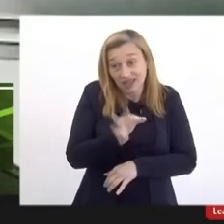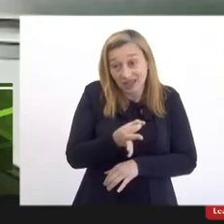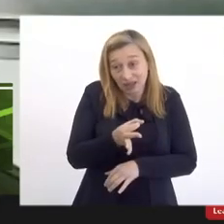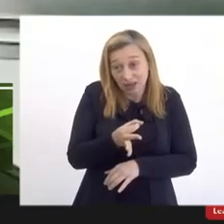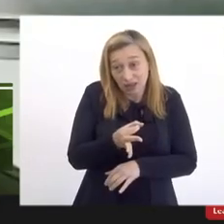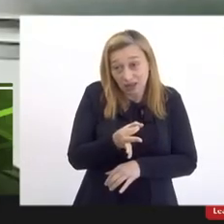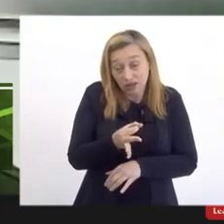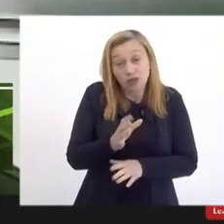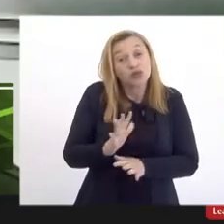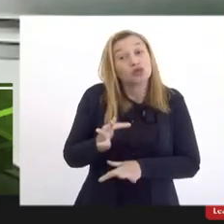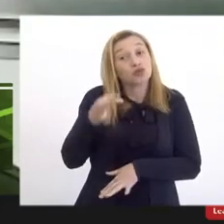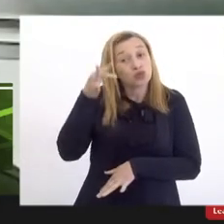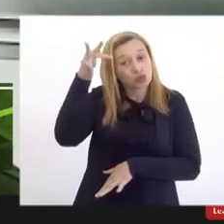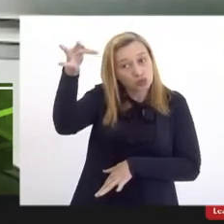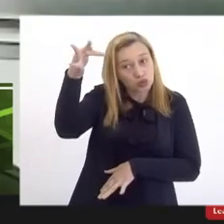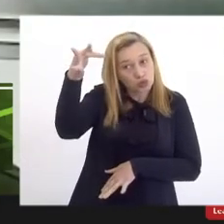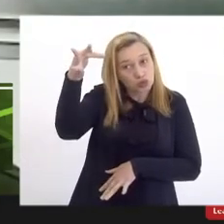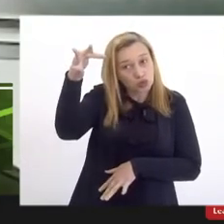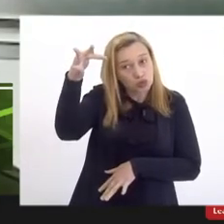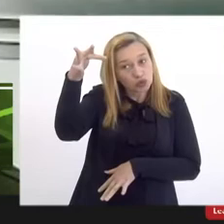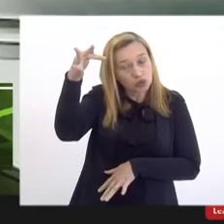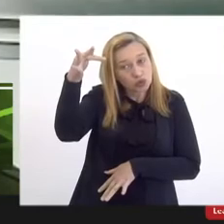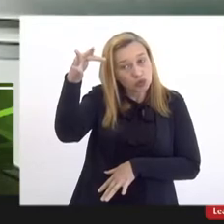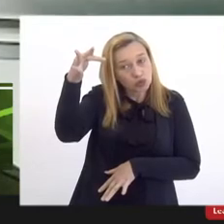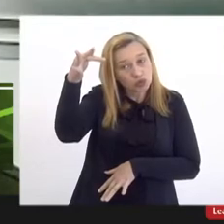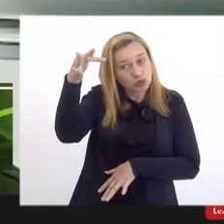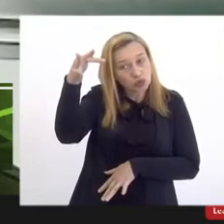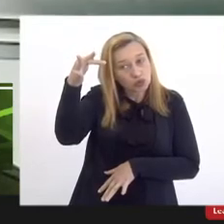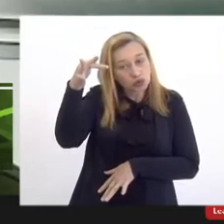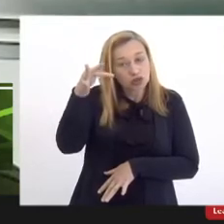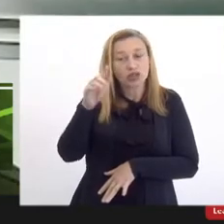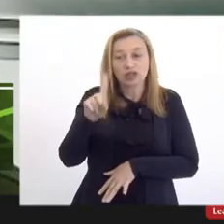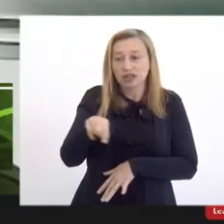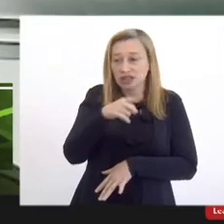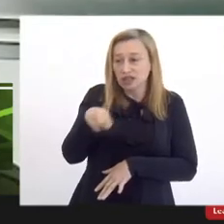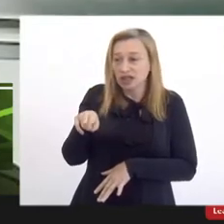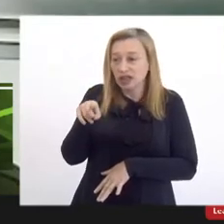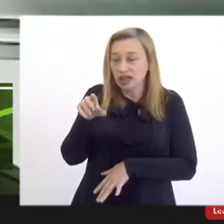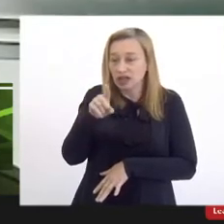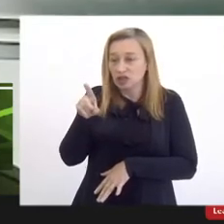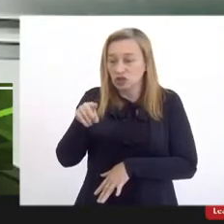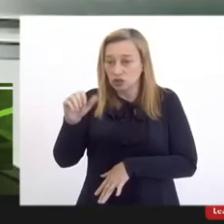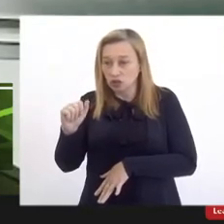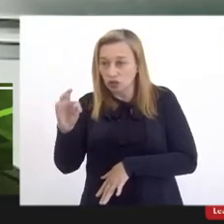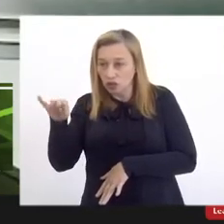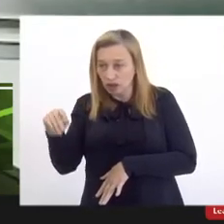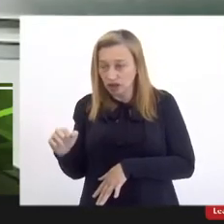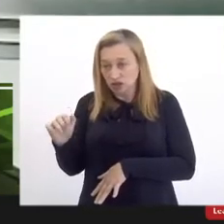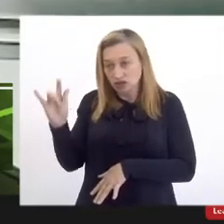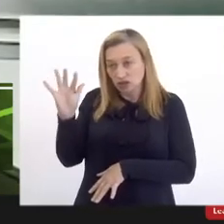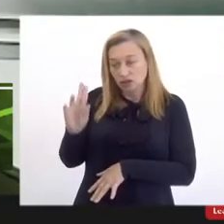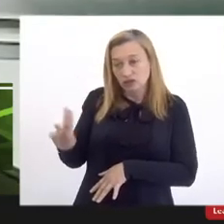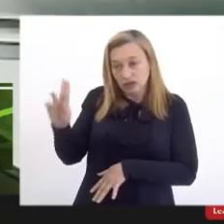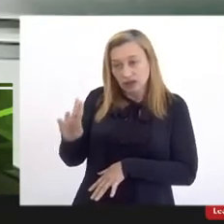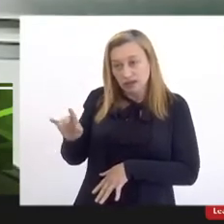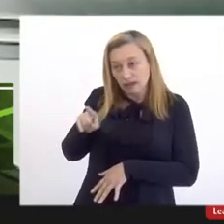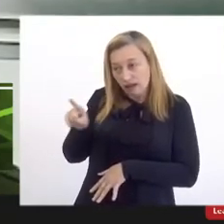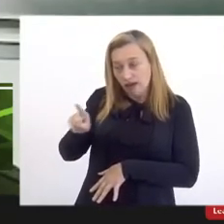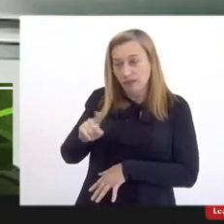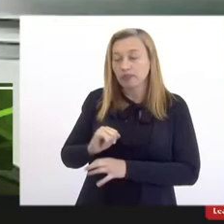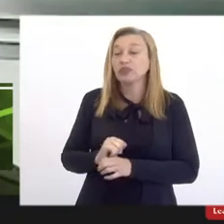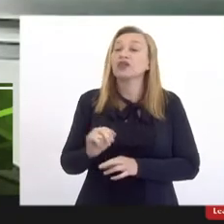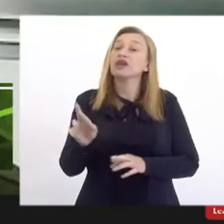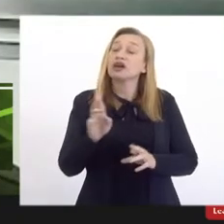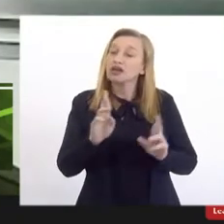lá no futuro, matar o campus da Zona Oeste. Então, essa é questão em relação